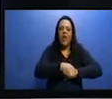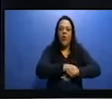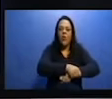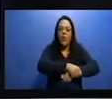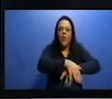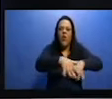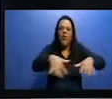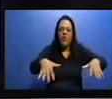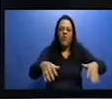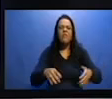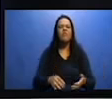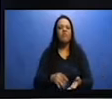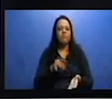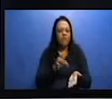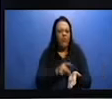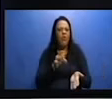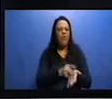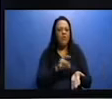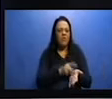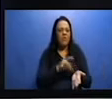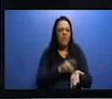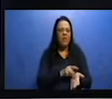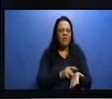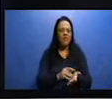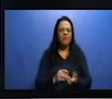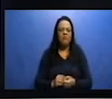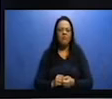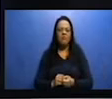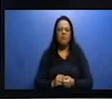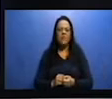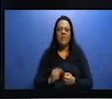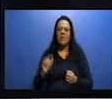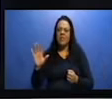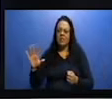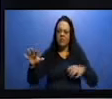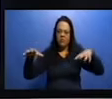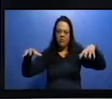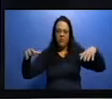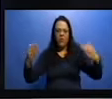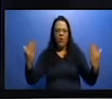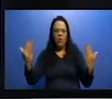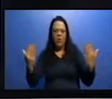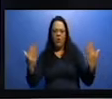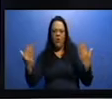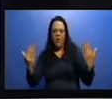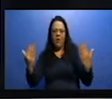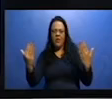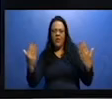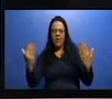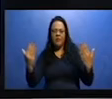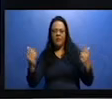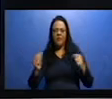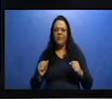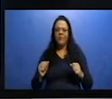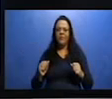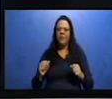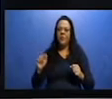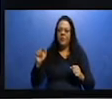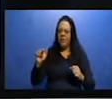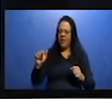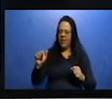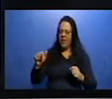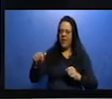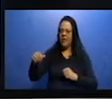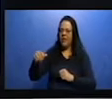Se a gente comparar os dois mapas, observamos que nas regiões em que há uma intensidade maior de aviões,